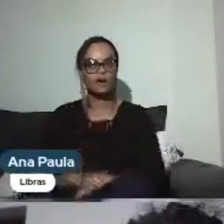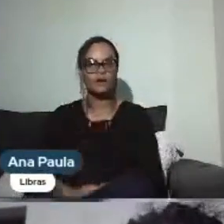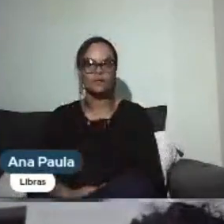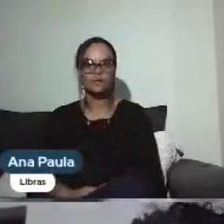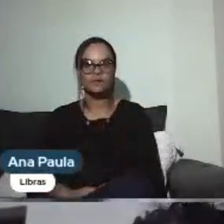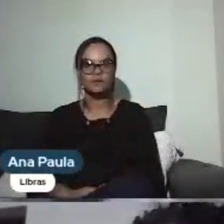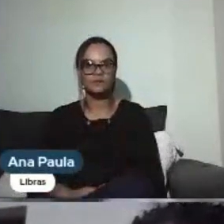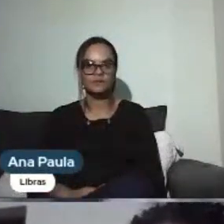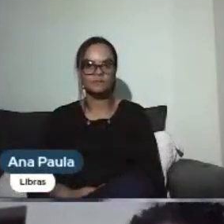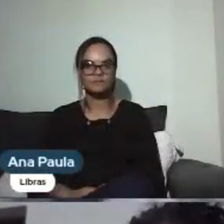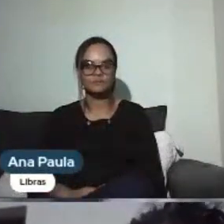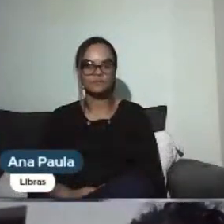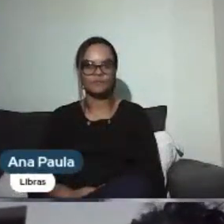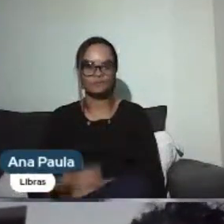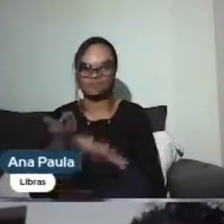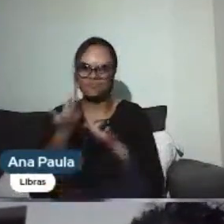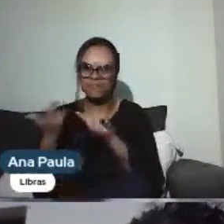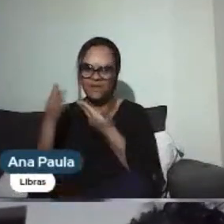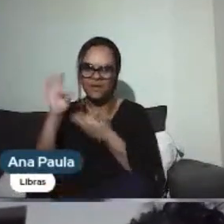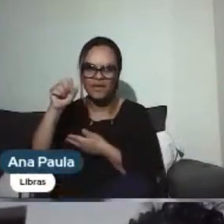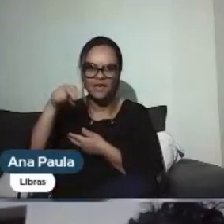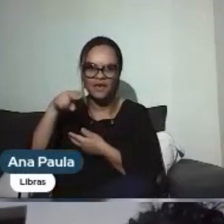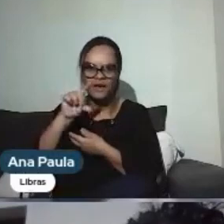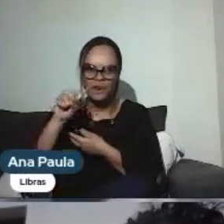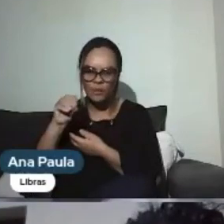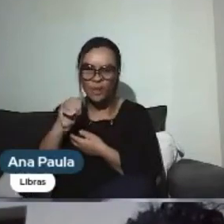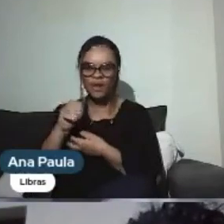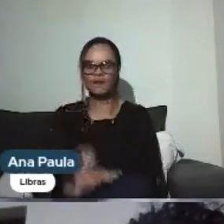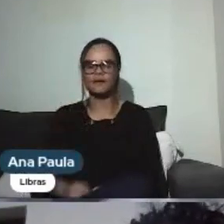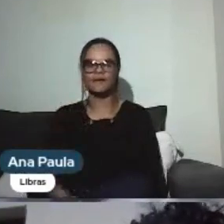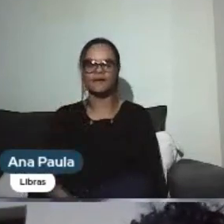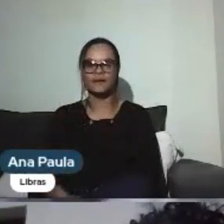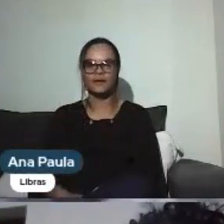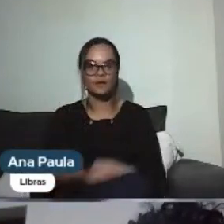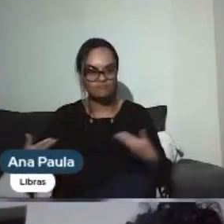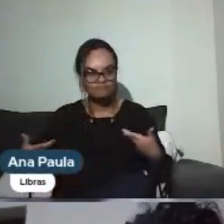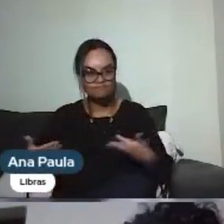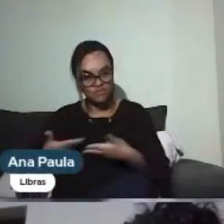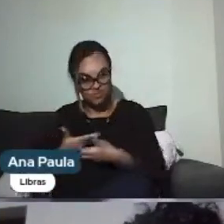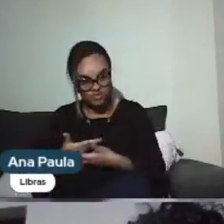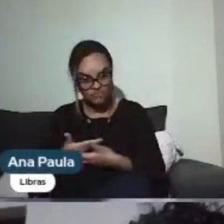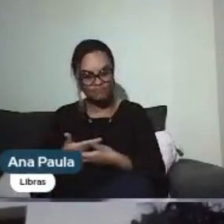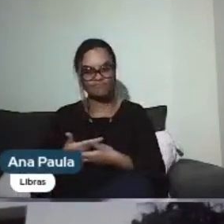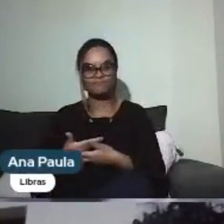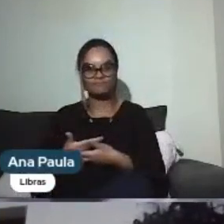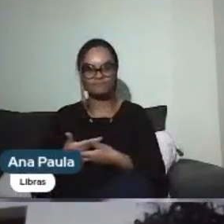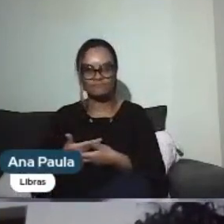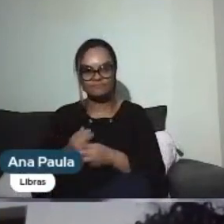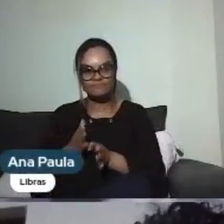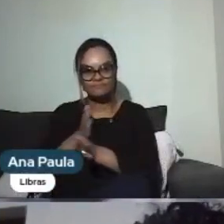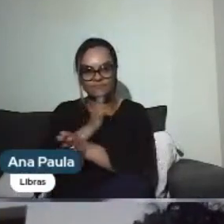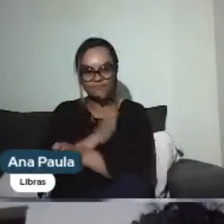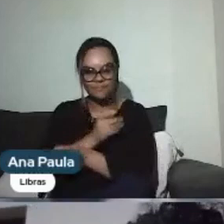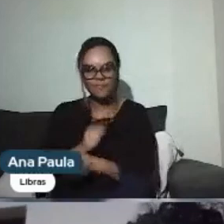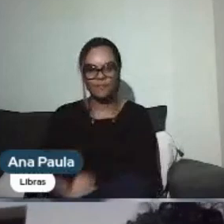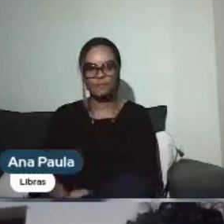assim como o Fernando, né? Eu passei pela cirurgia e o protocolo do meu...